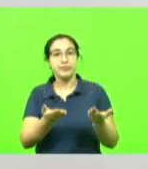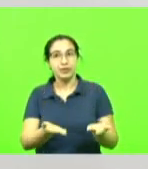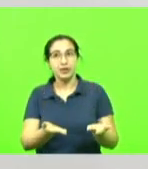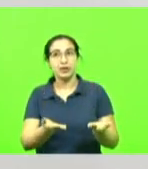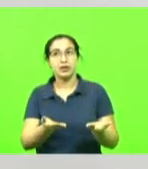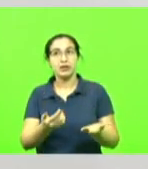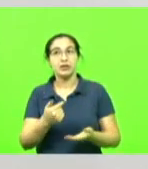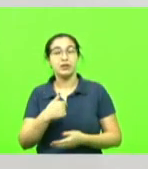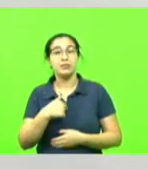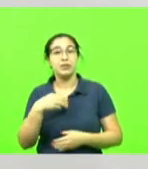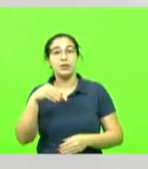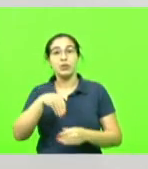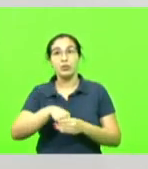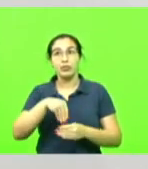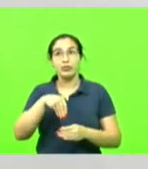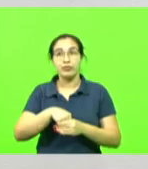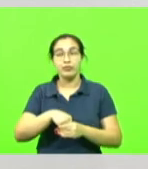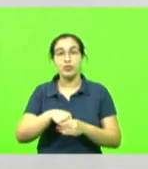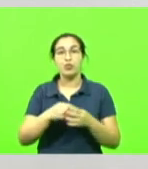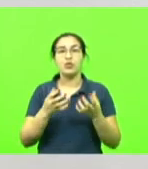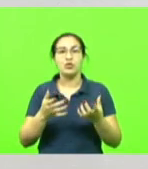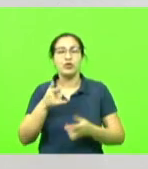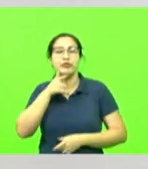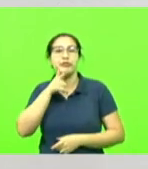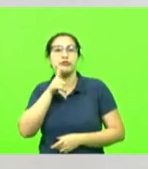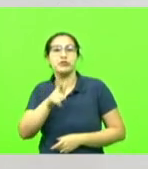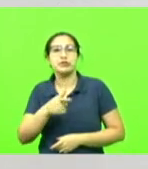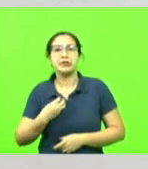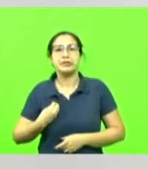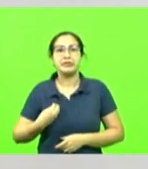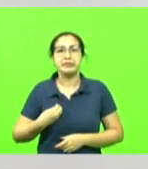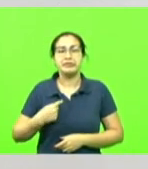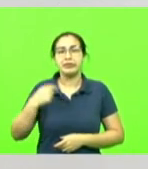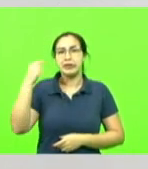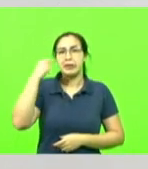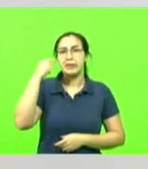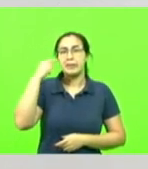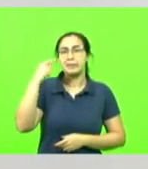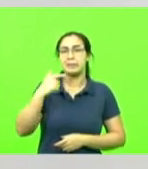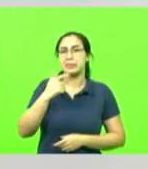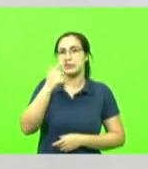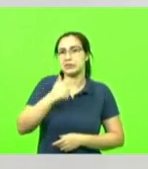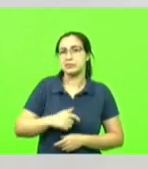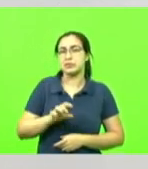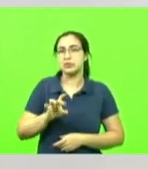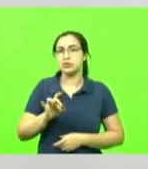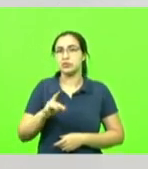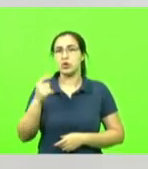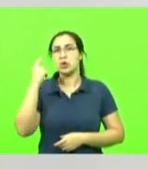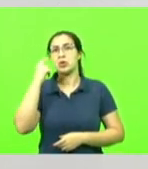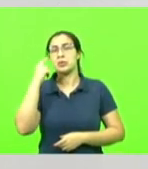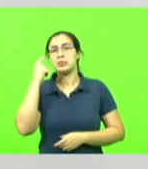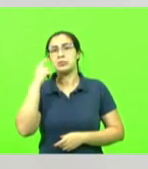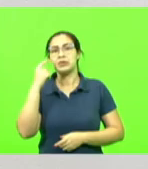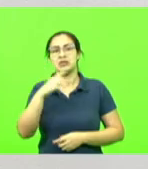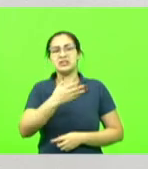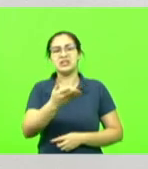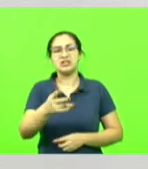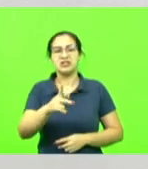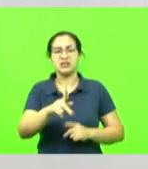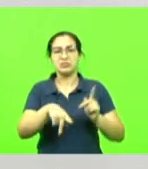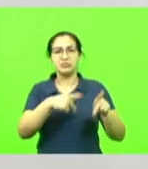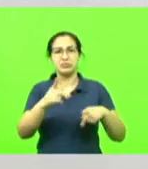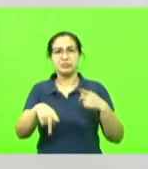o meu voto é esse, eu quero me dar bem na vida, eu só penso em mim, eu quero que o resto do povo se lasque para não dizer outra coisa,